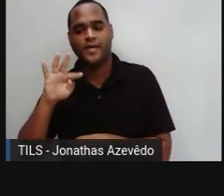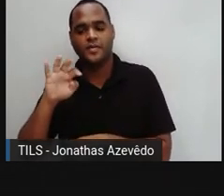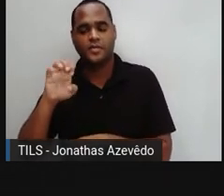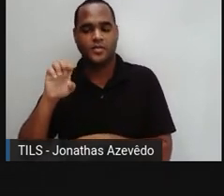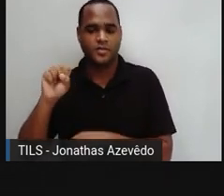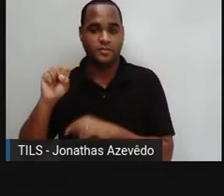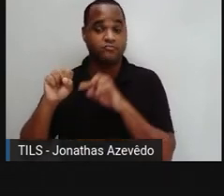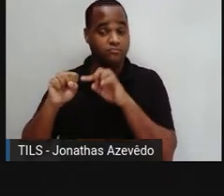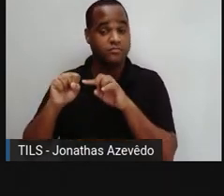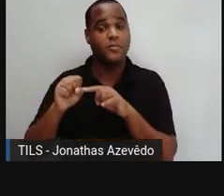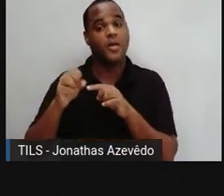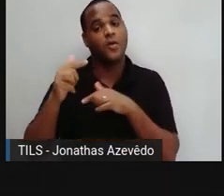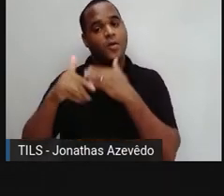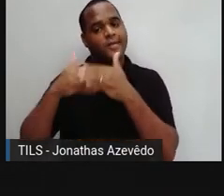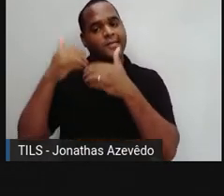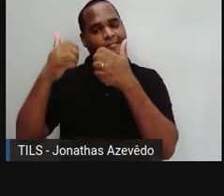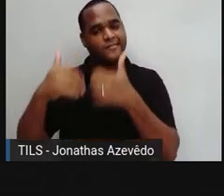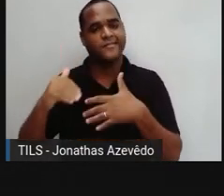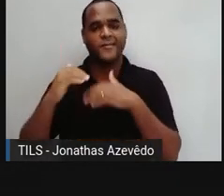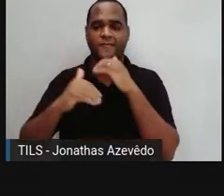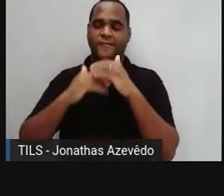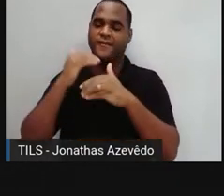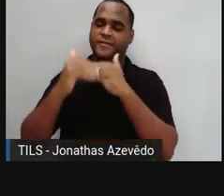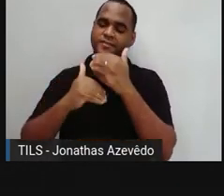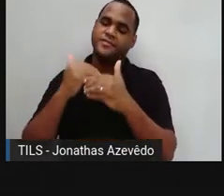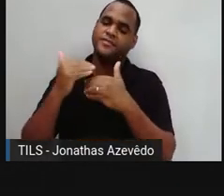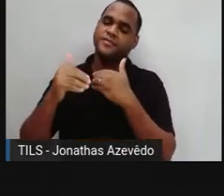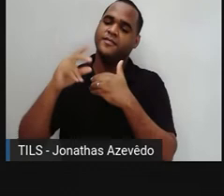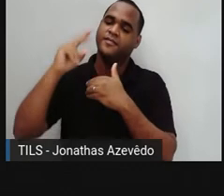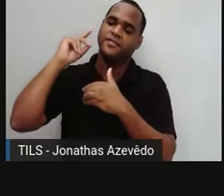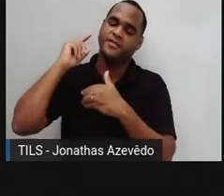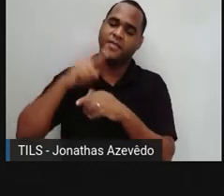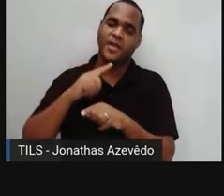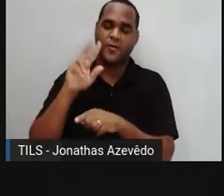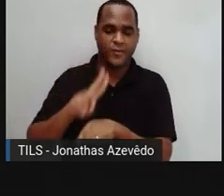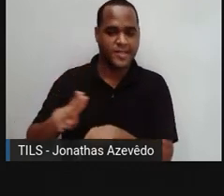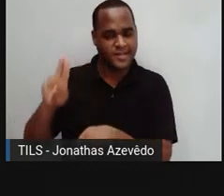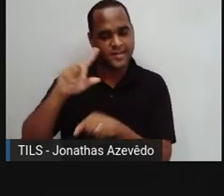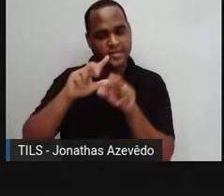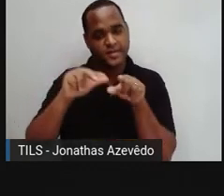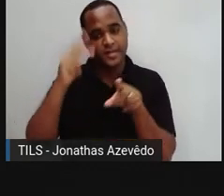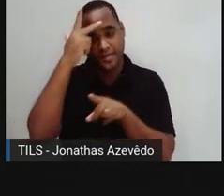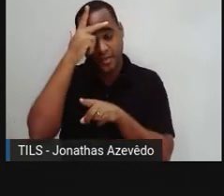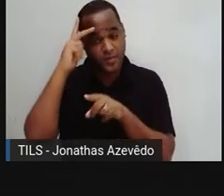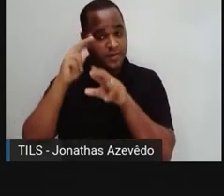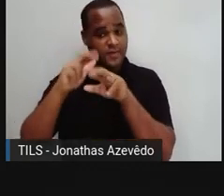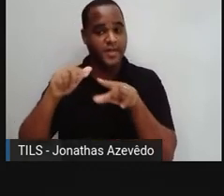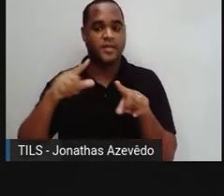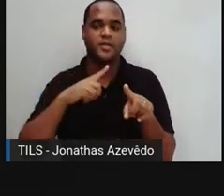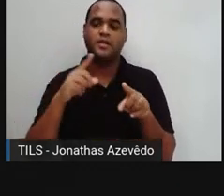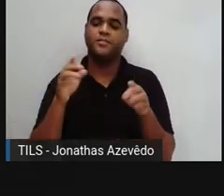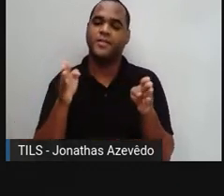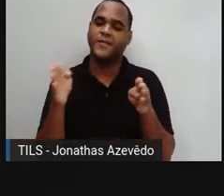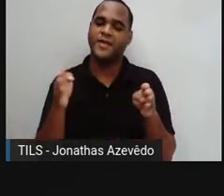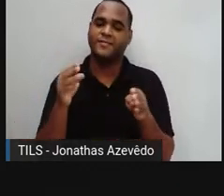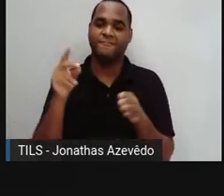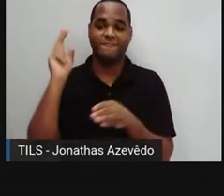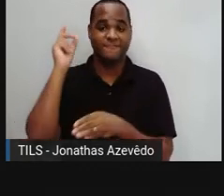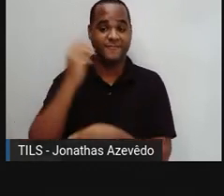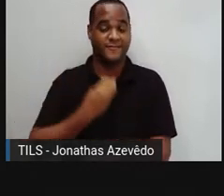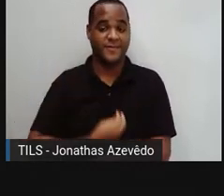existem-se, depois de uma evolução de passados e utilizados por diversos povos em diferentes épocas,